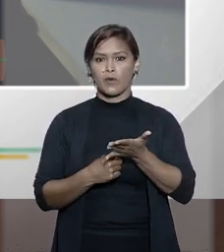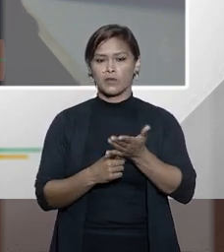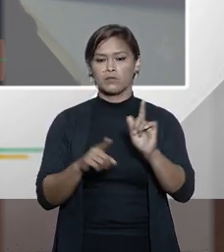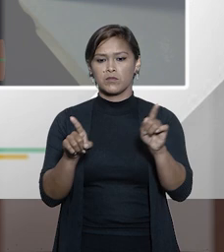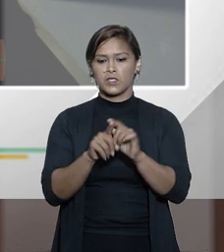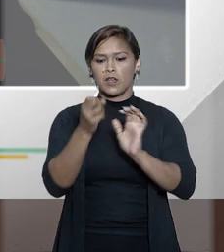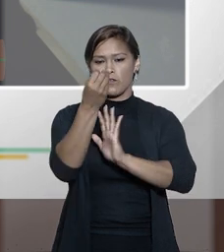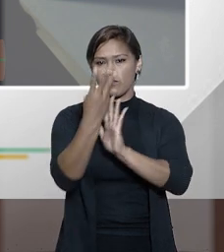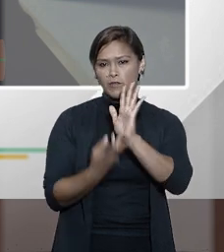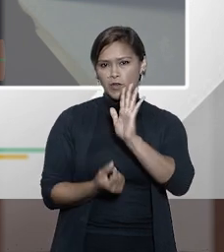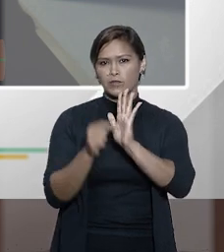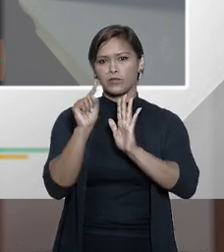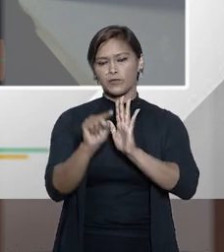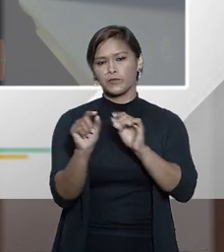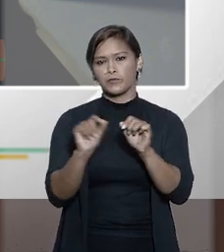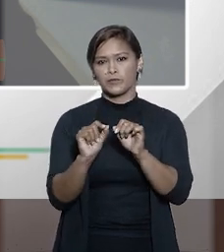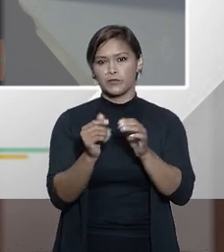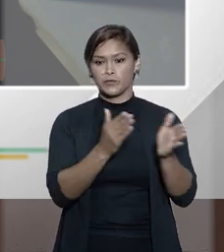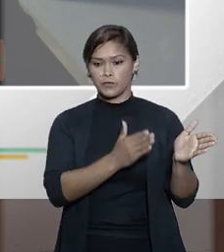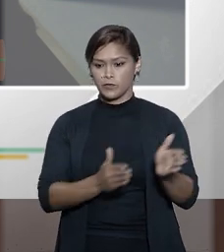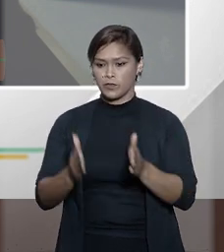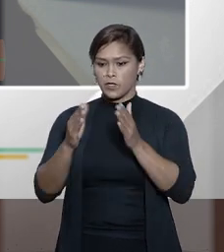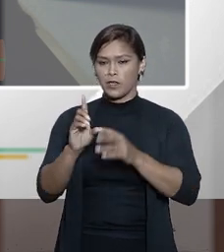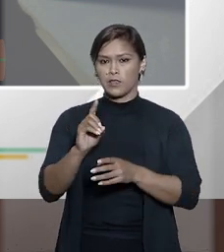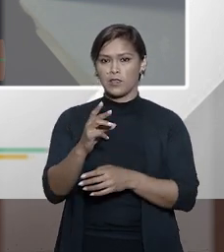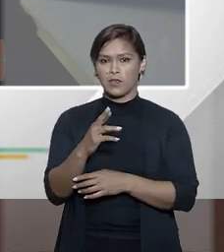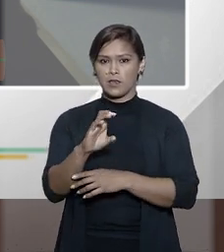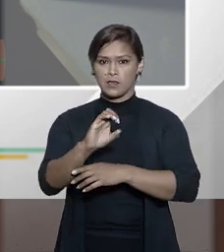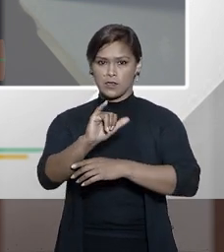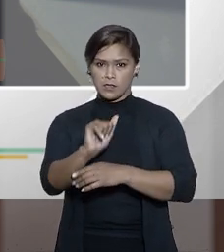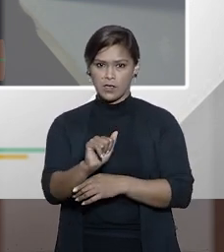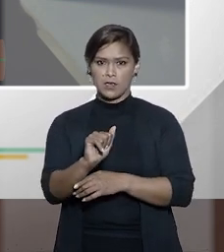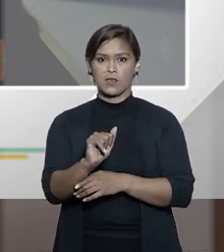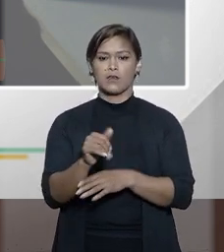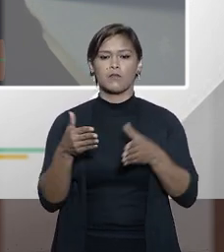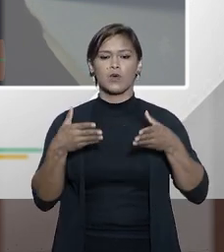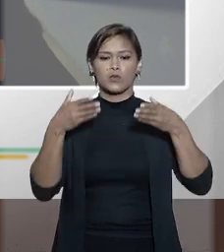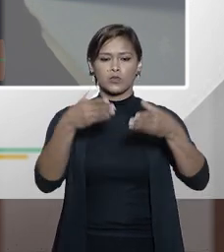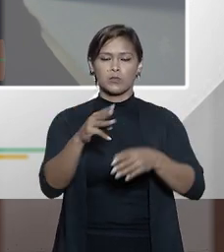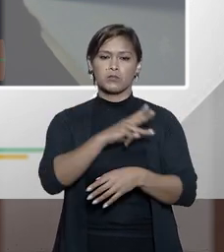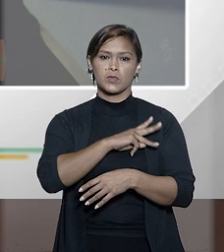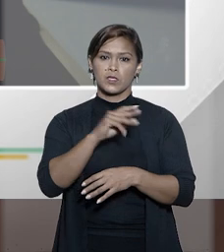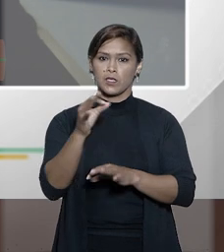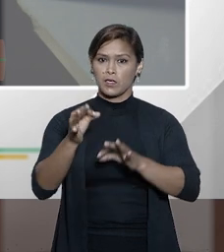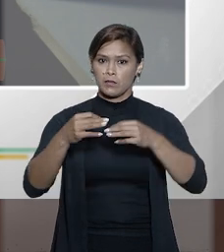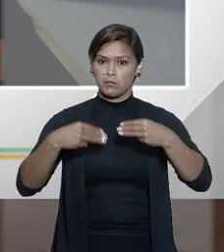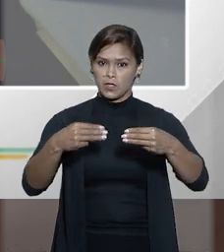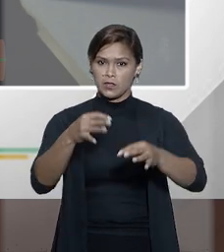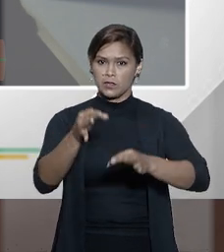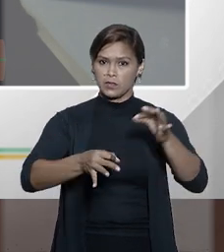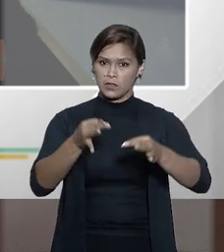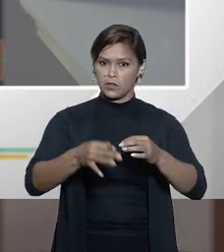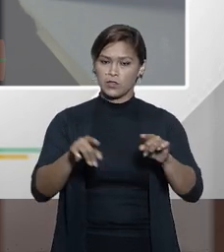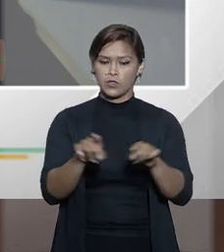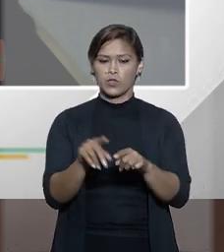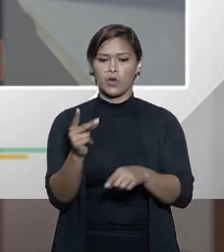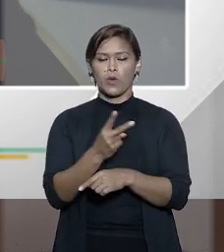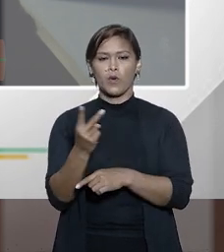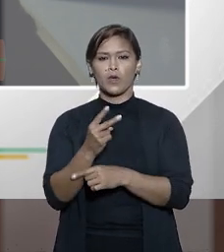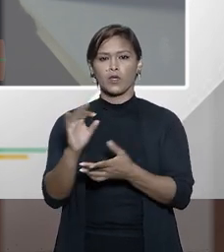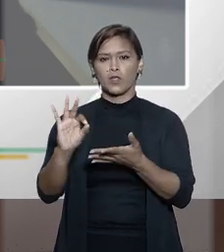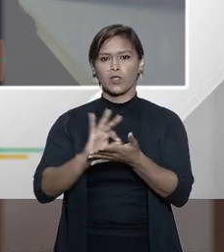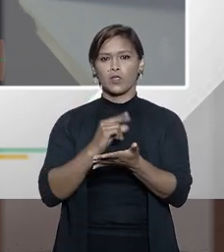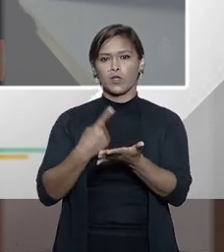e esse filtro é feito então pelo DRCI pela Autoridade Central do Ministério da Justiça ou eventualmente em dois